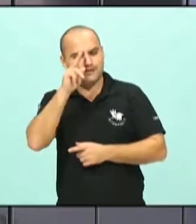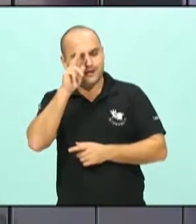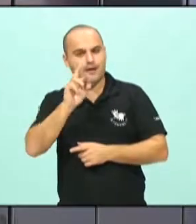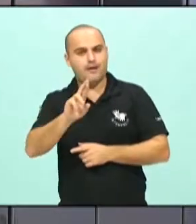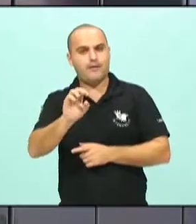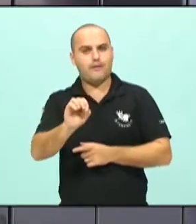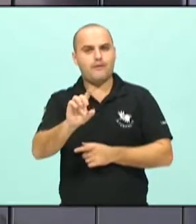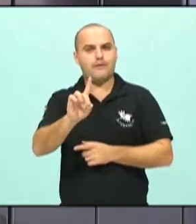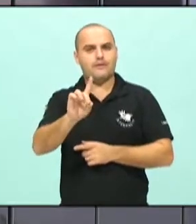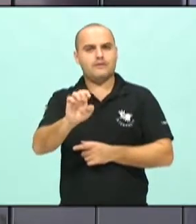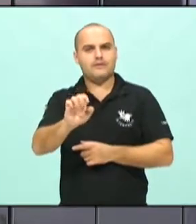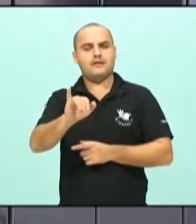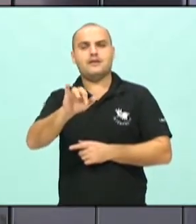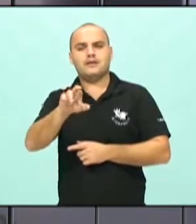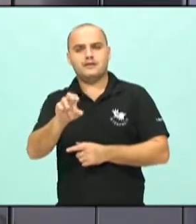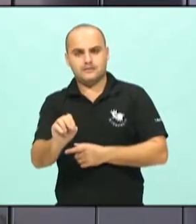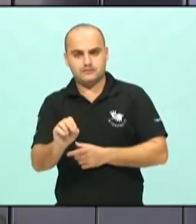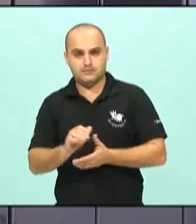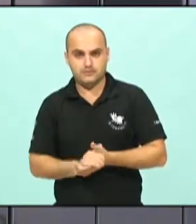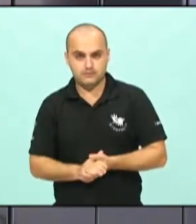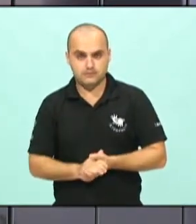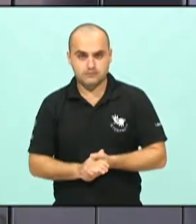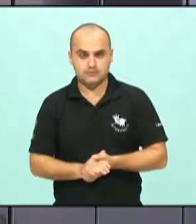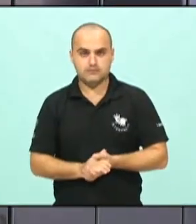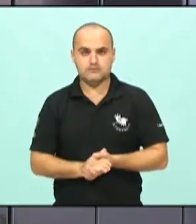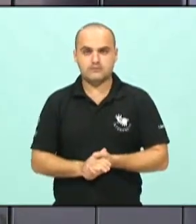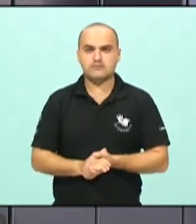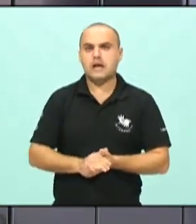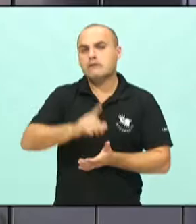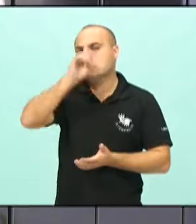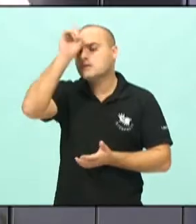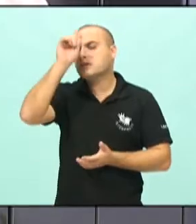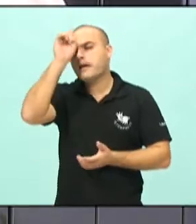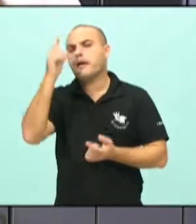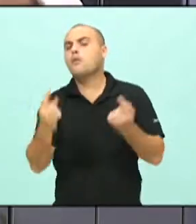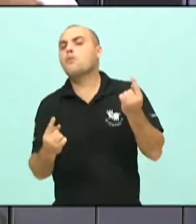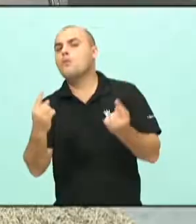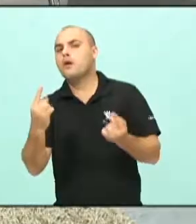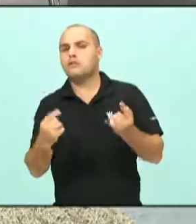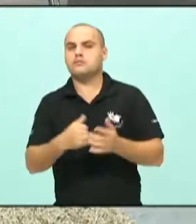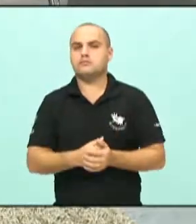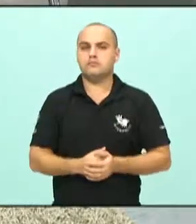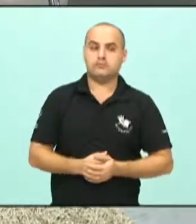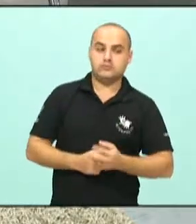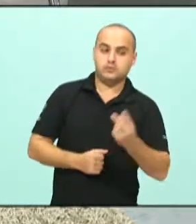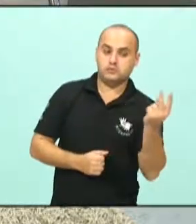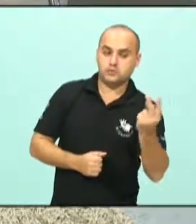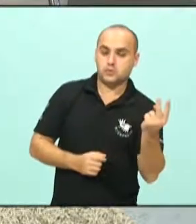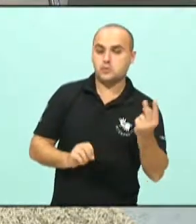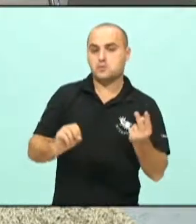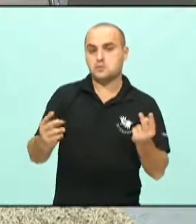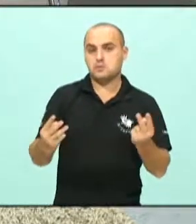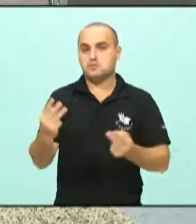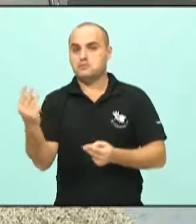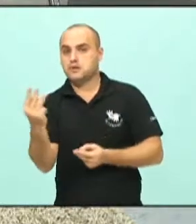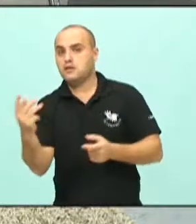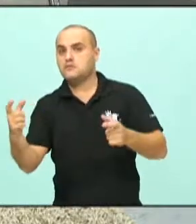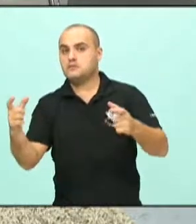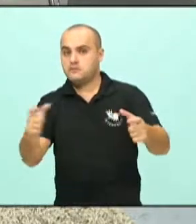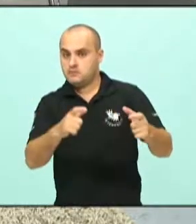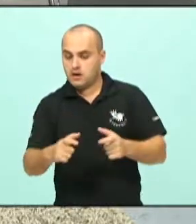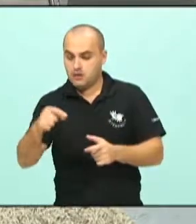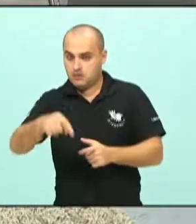o que que acontece? A ideia é que alguns... Os dois ou três pontos aqui no município de Itajaí,